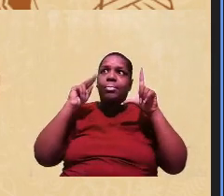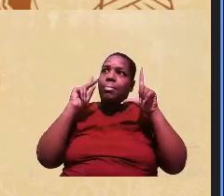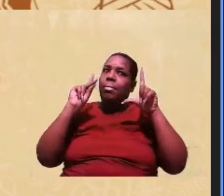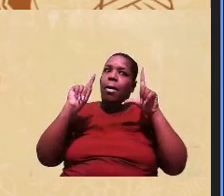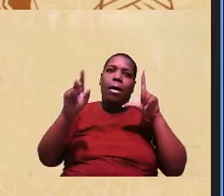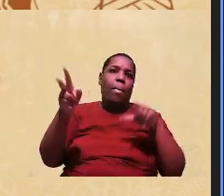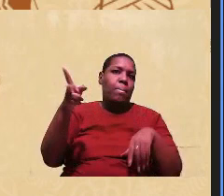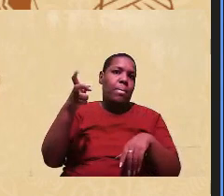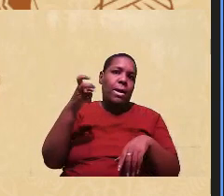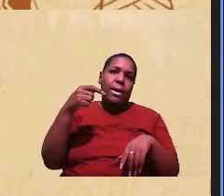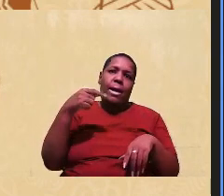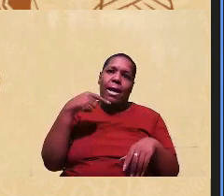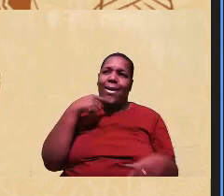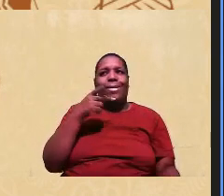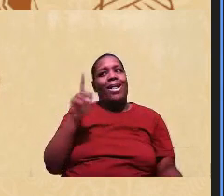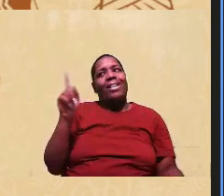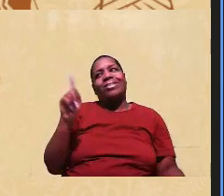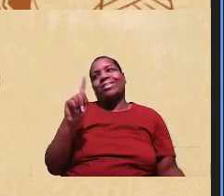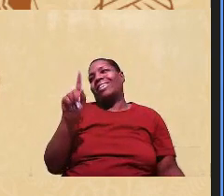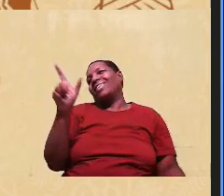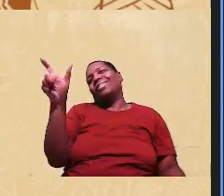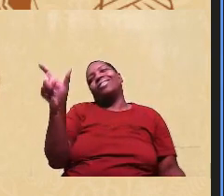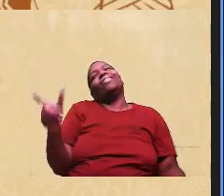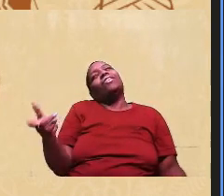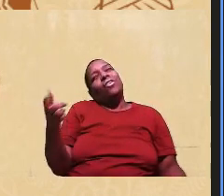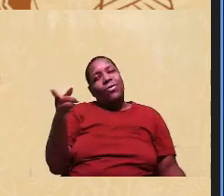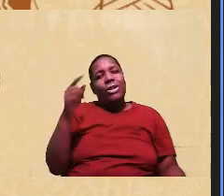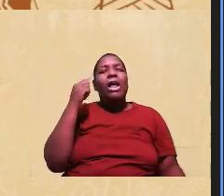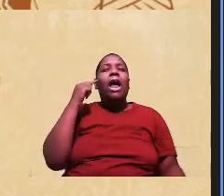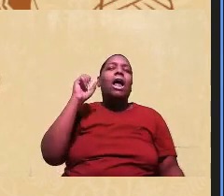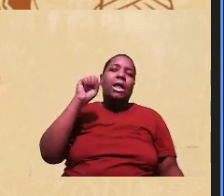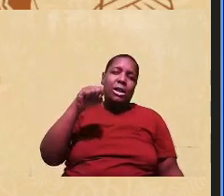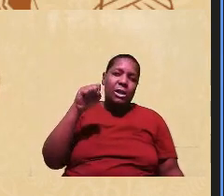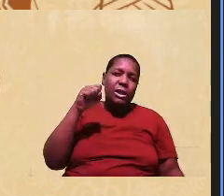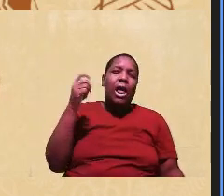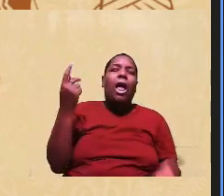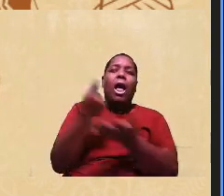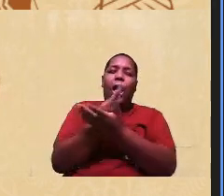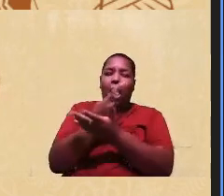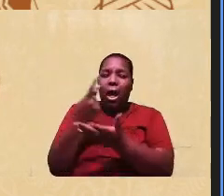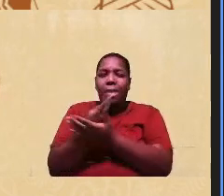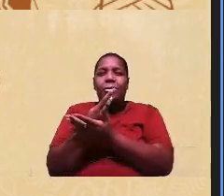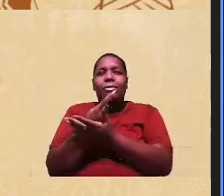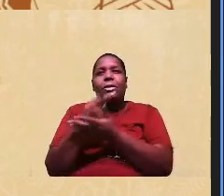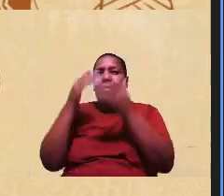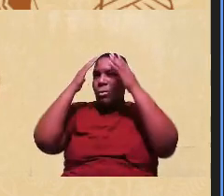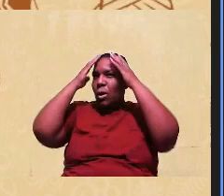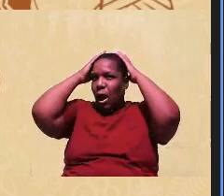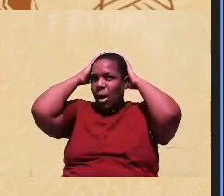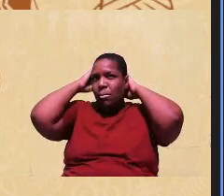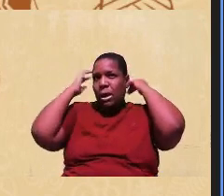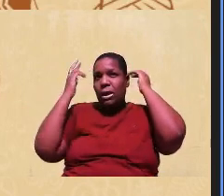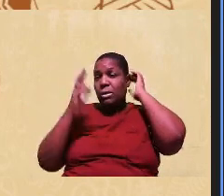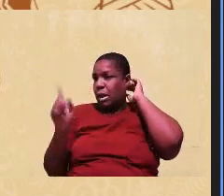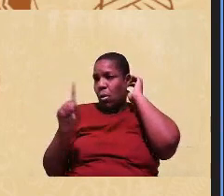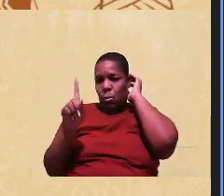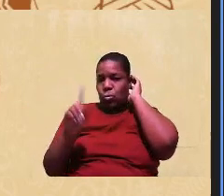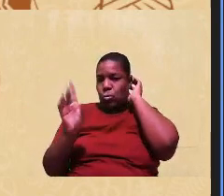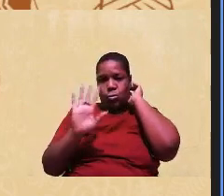que ninguém vai dizer, ah, você, ah, você, não, você se equivocou, porque eu acho que o cabelo é crespo. Não, não é isso.